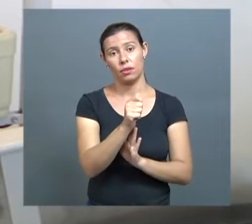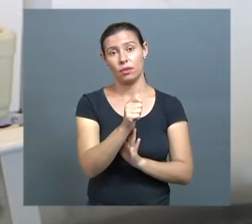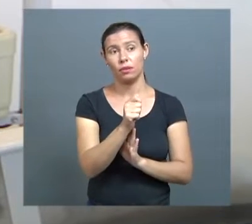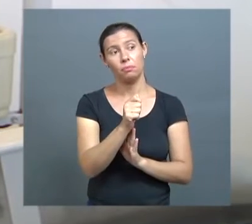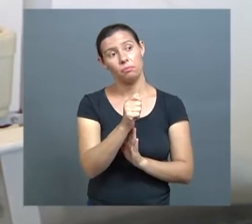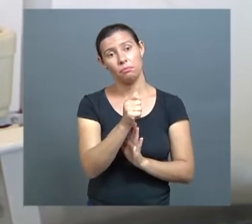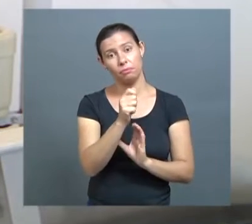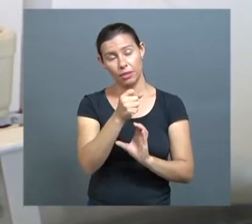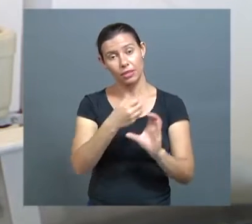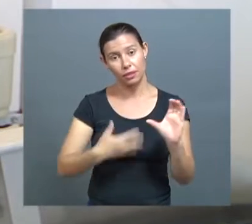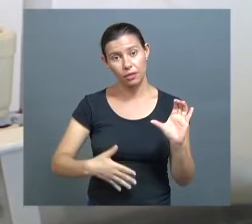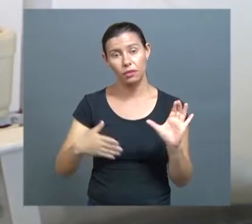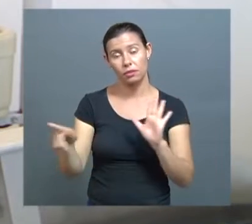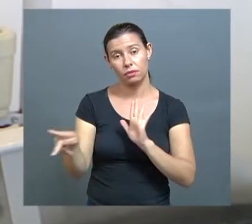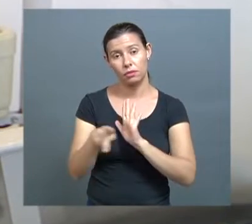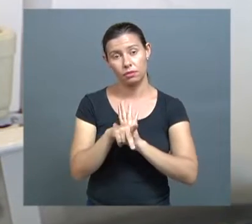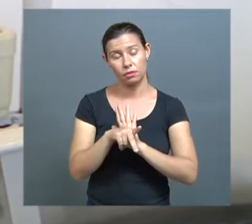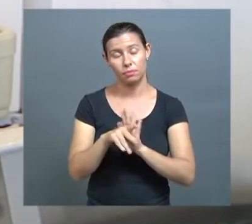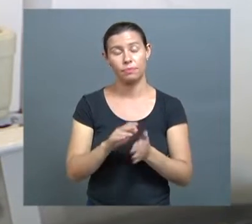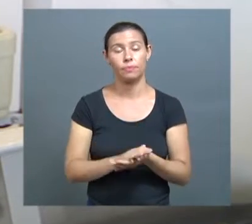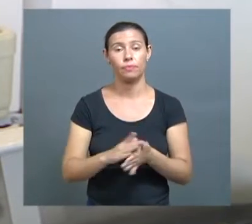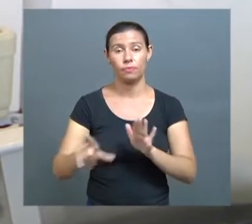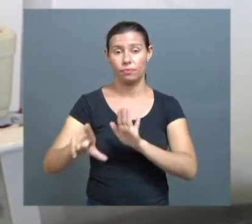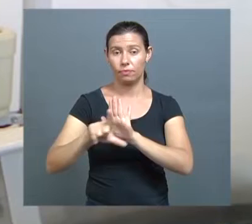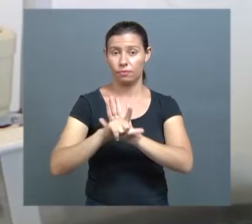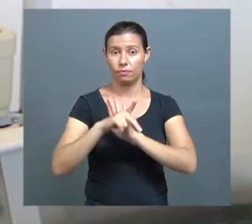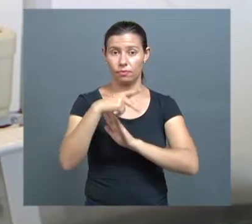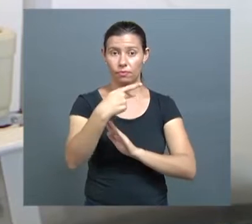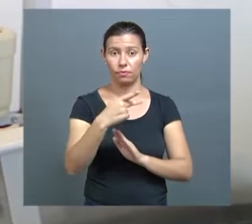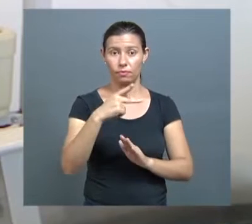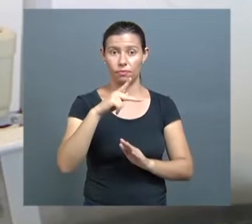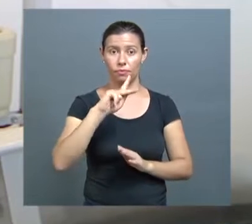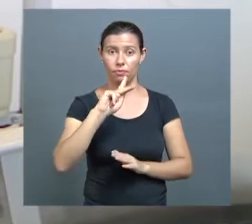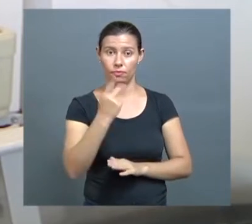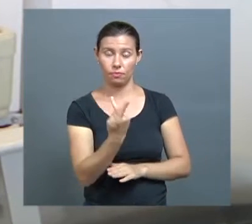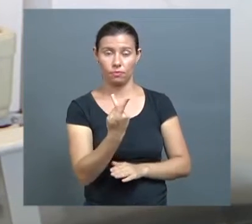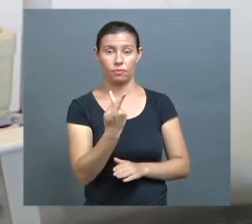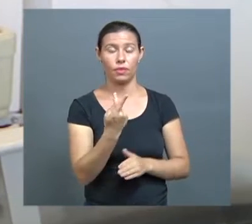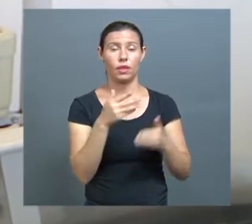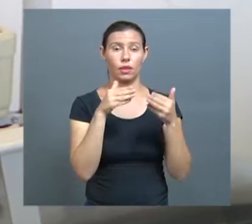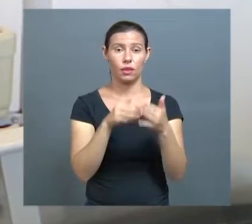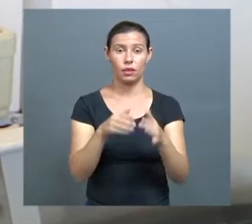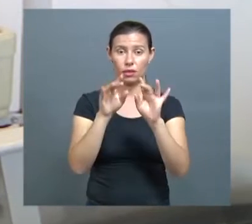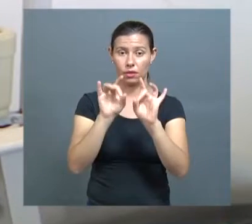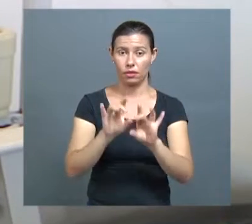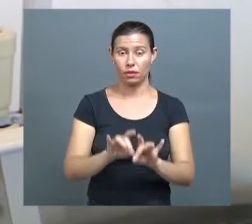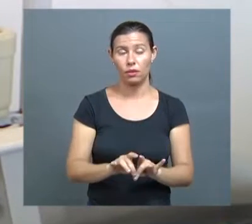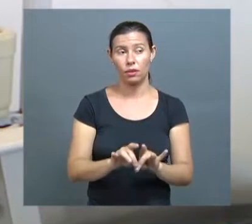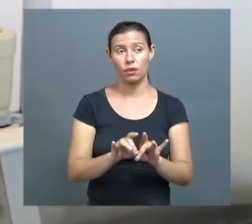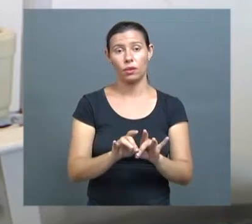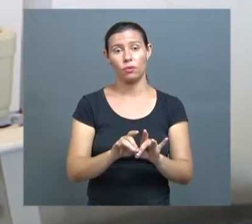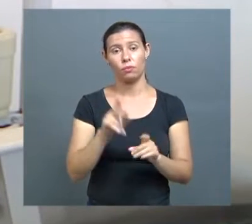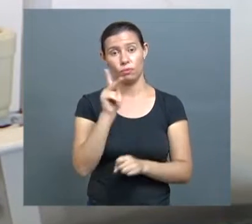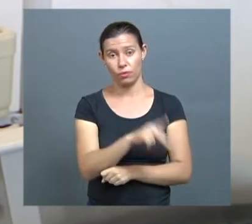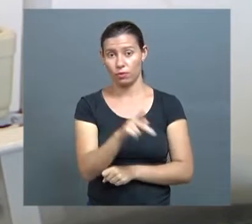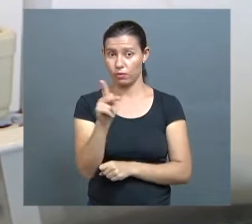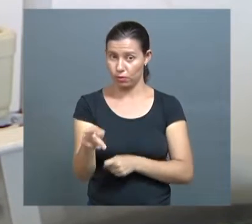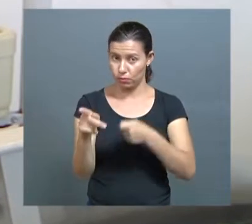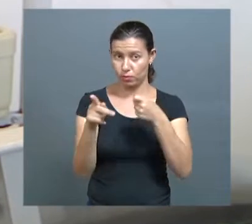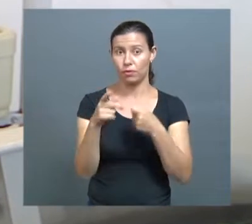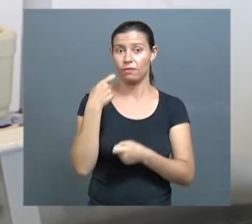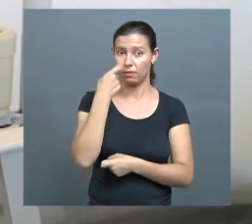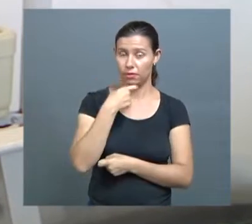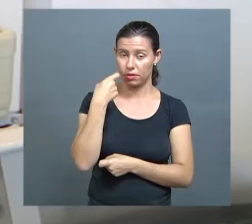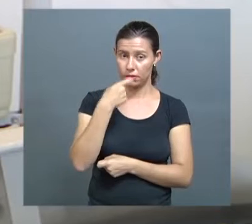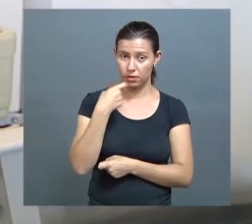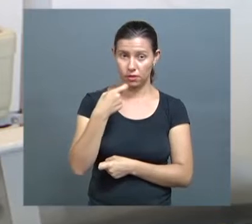características específicas. Na lei da APH, não há uma especificação para que o docente que é contratado em